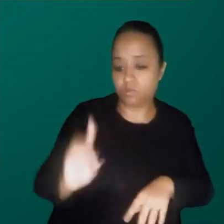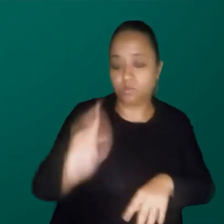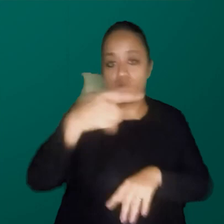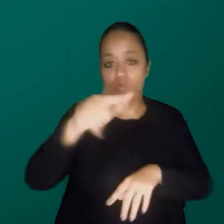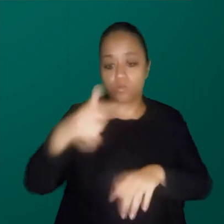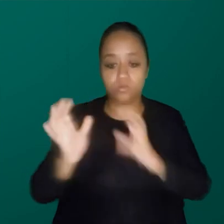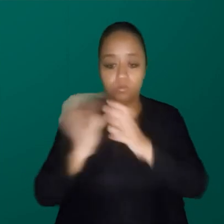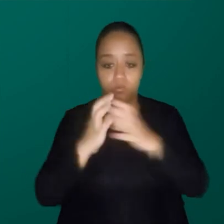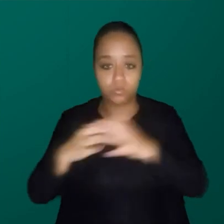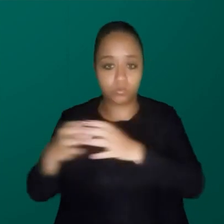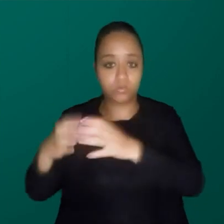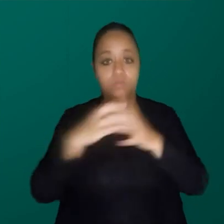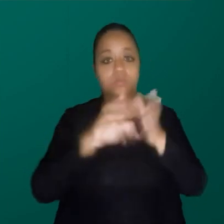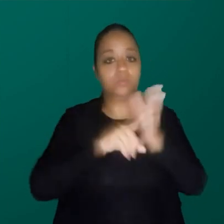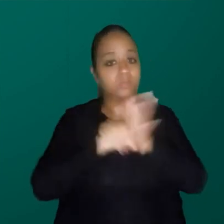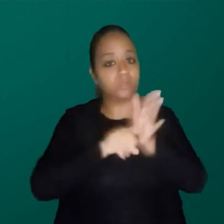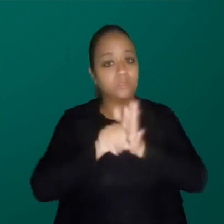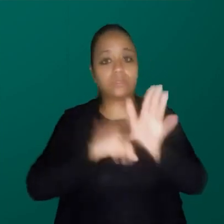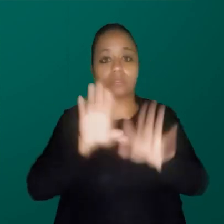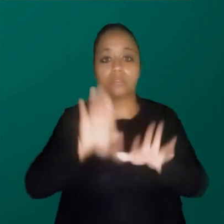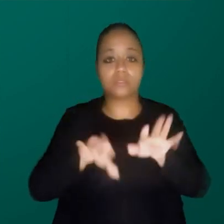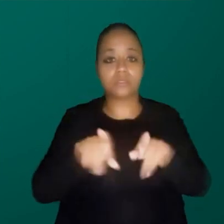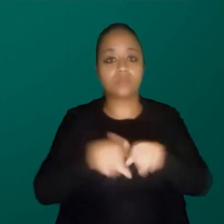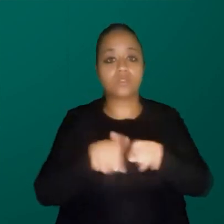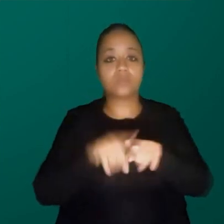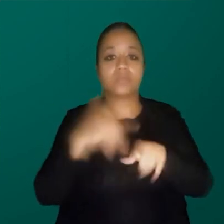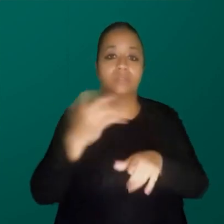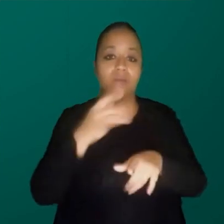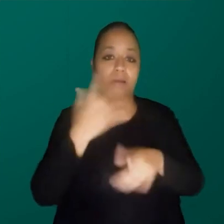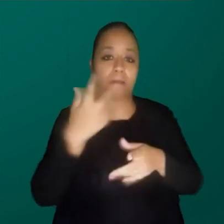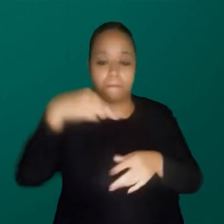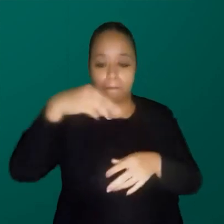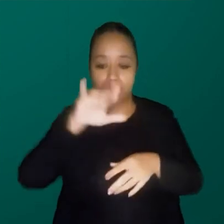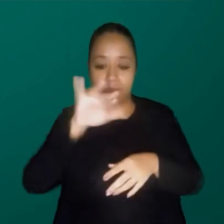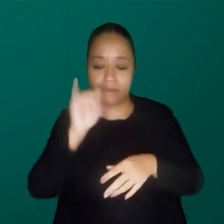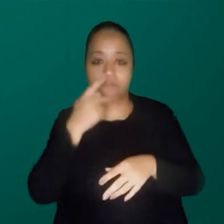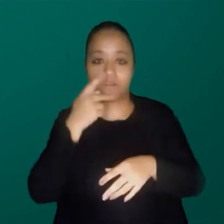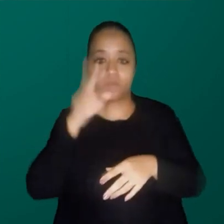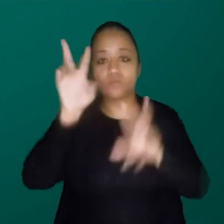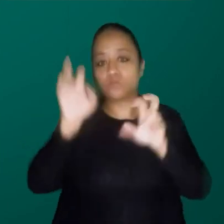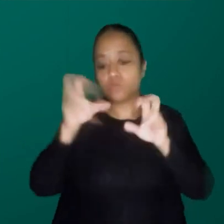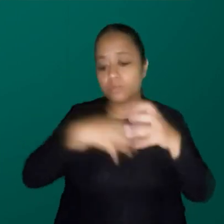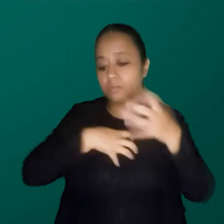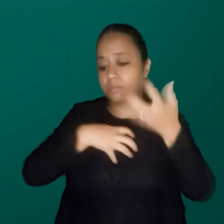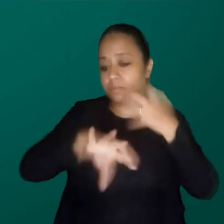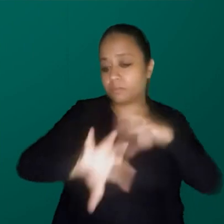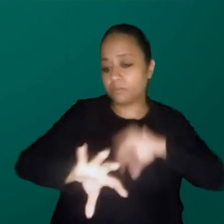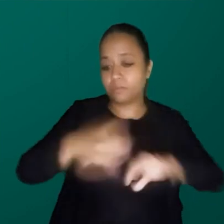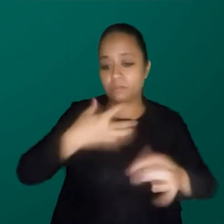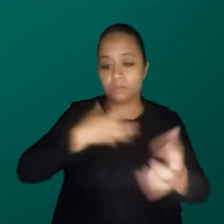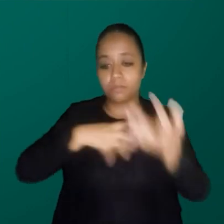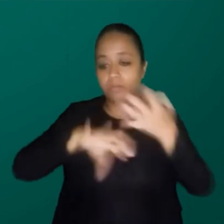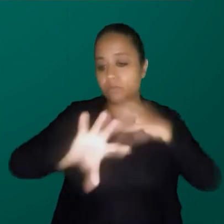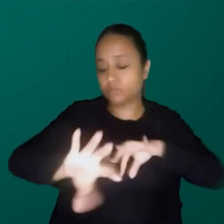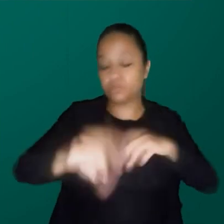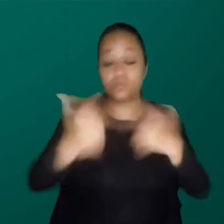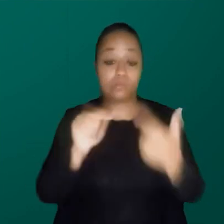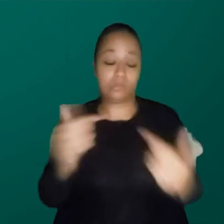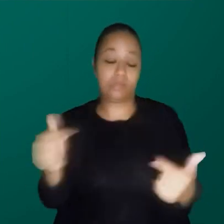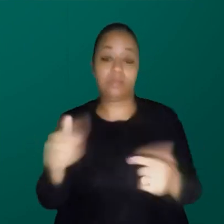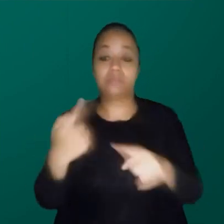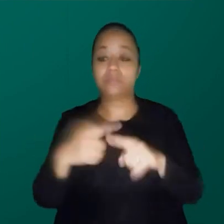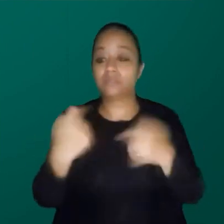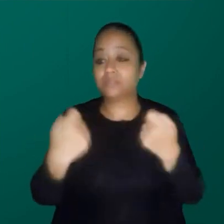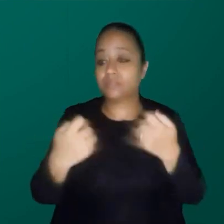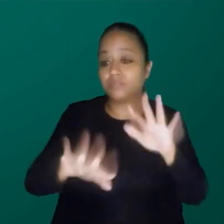outros grupos de pesquisa que talvez não estão, como a Márcia falou da empatia, não estão empáticos, não estão abertos a isso. Eu acho que não